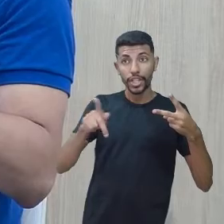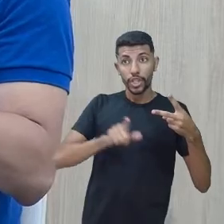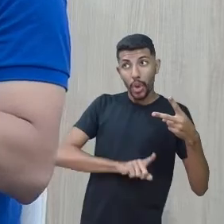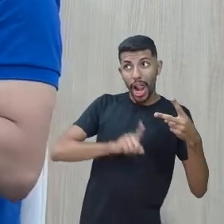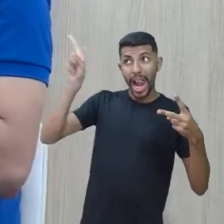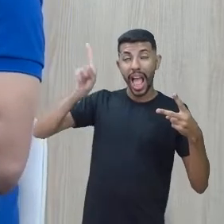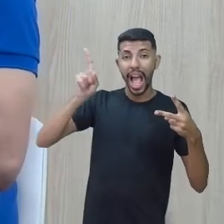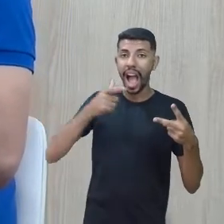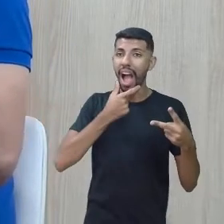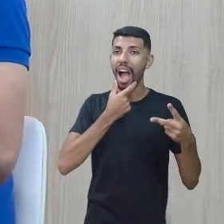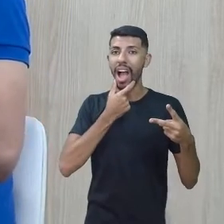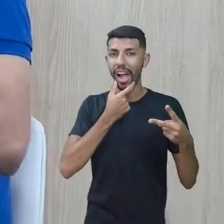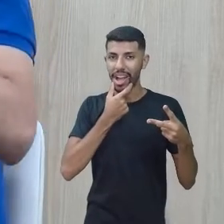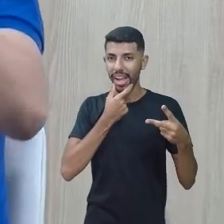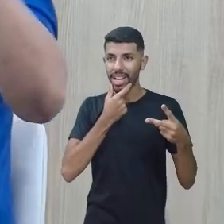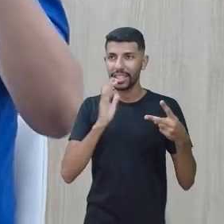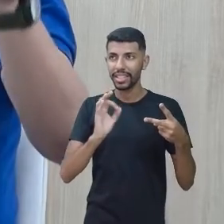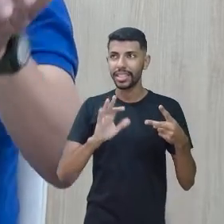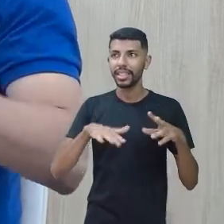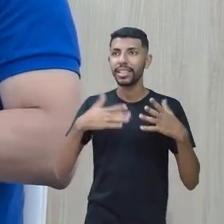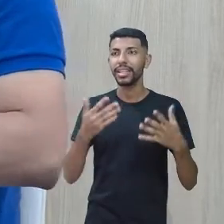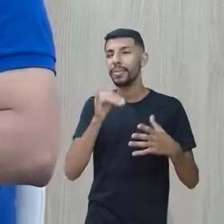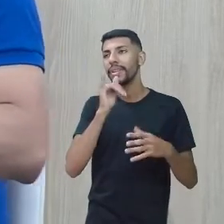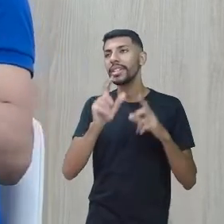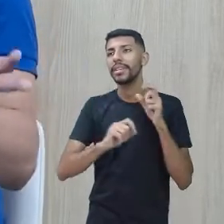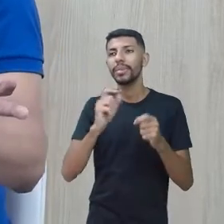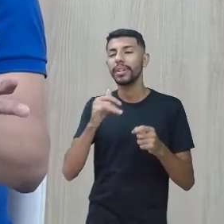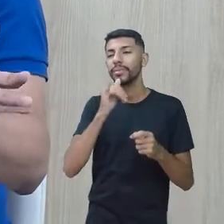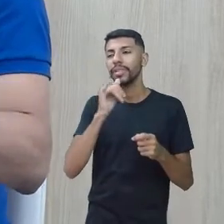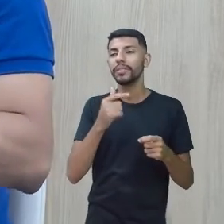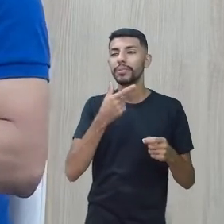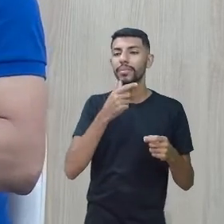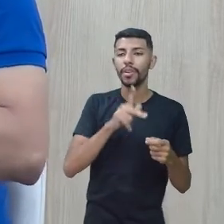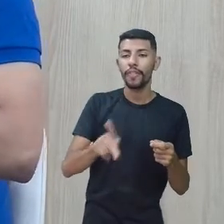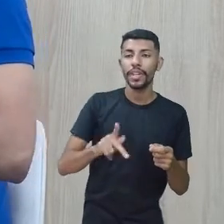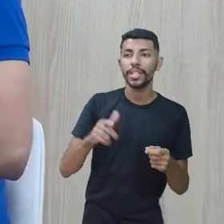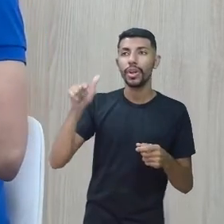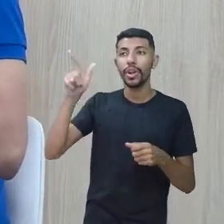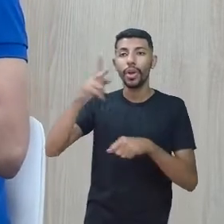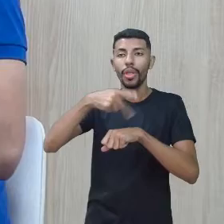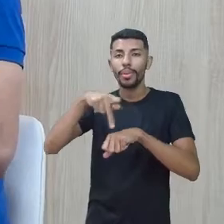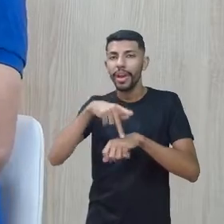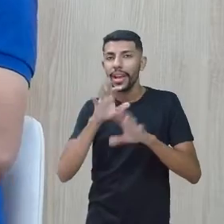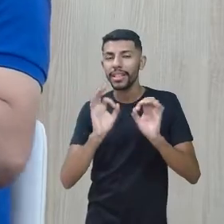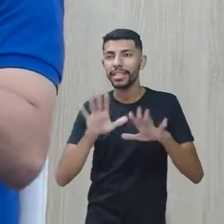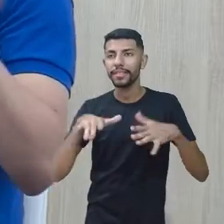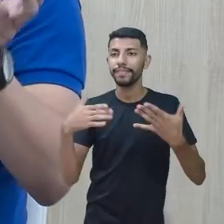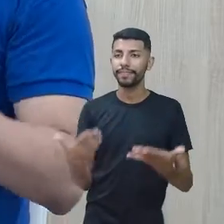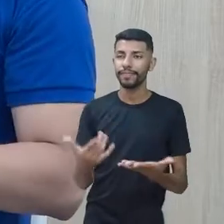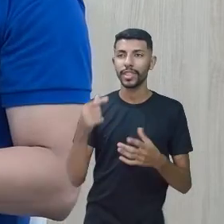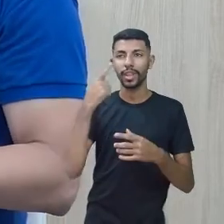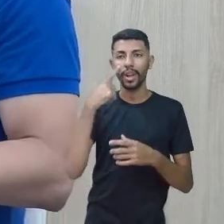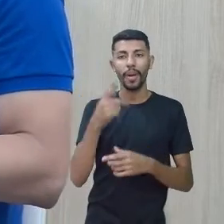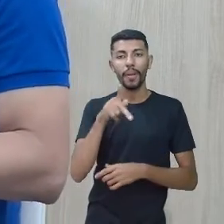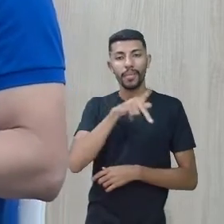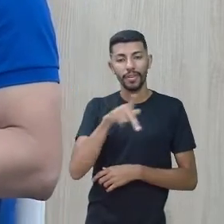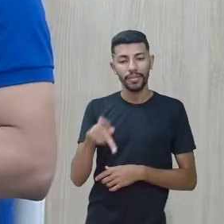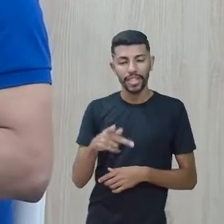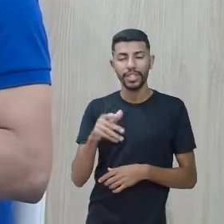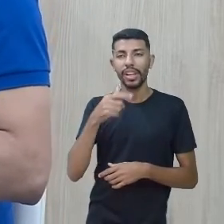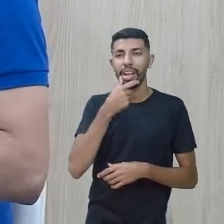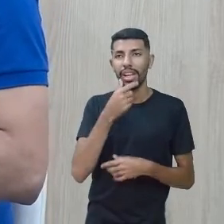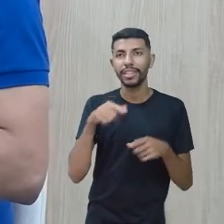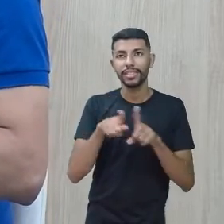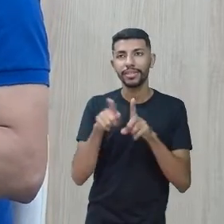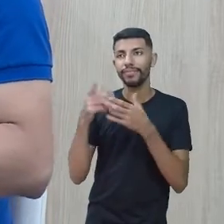Poder ser um professor venezuelano, professor argentino, professor uruguaio. Então, professor em inglês também vai ficar English teacher.